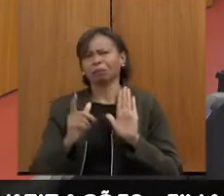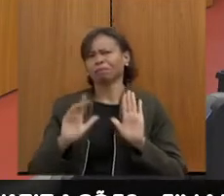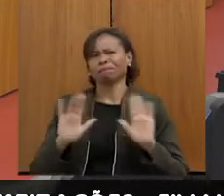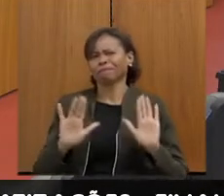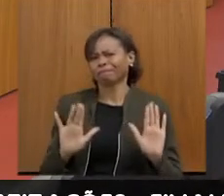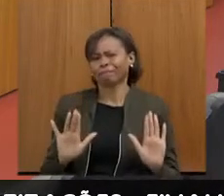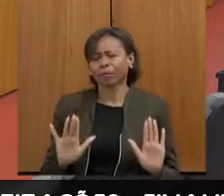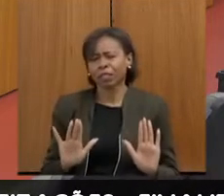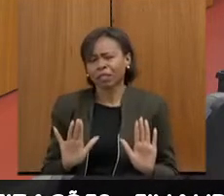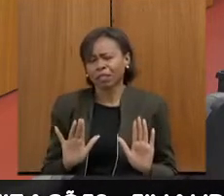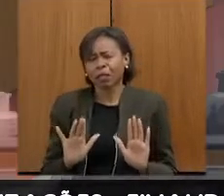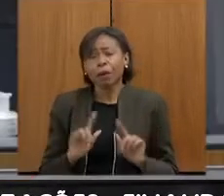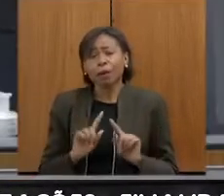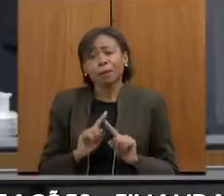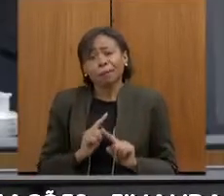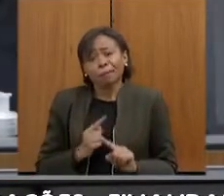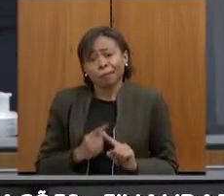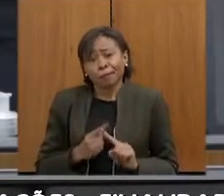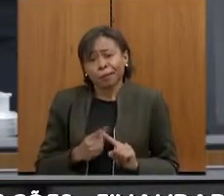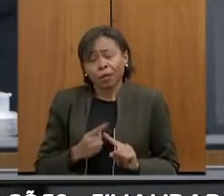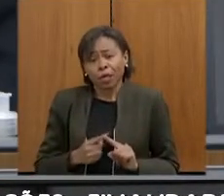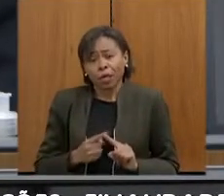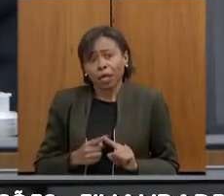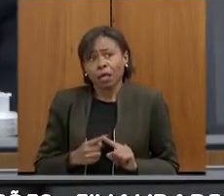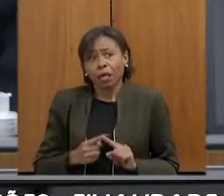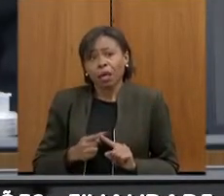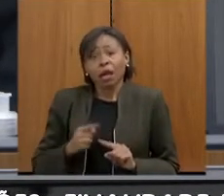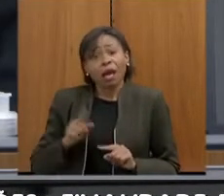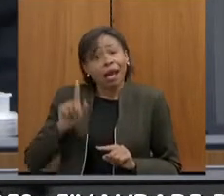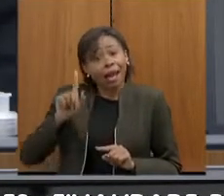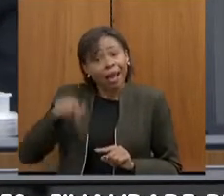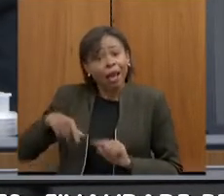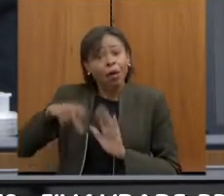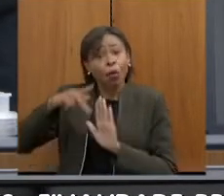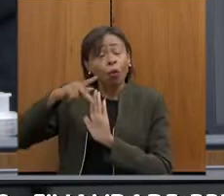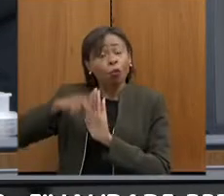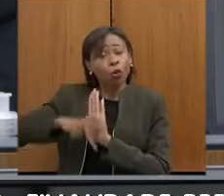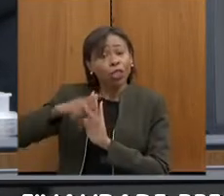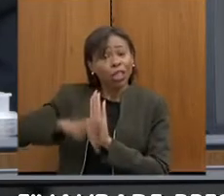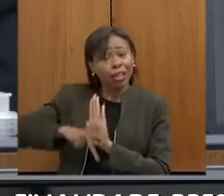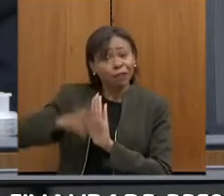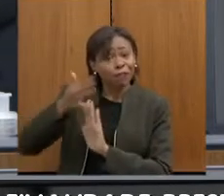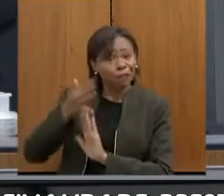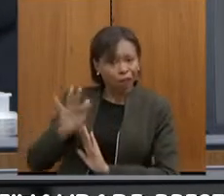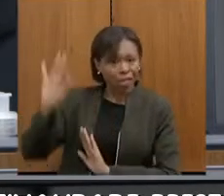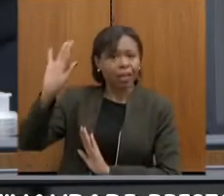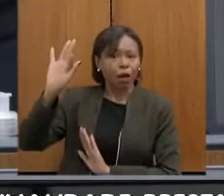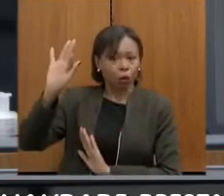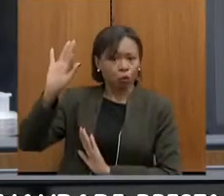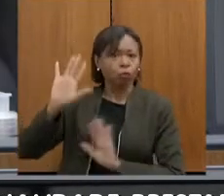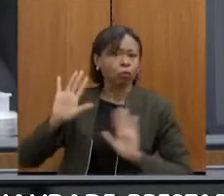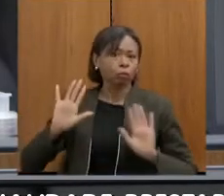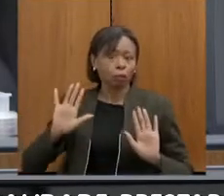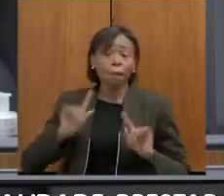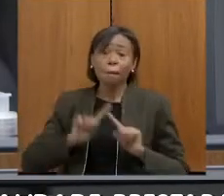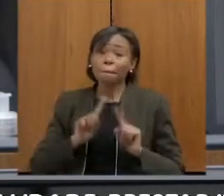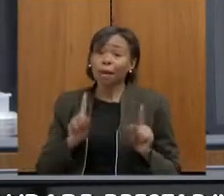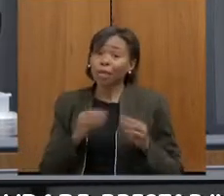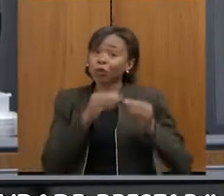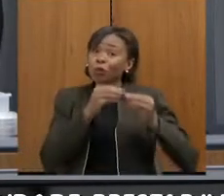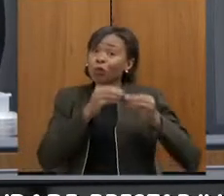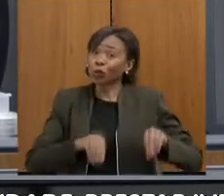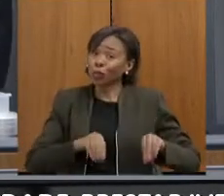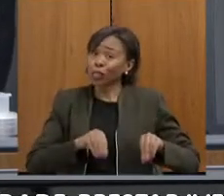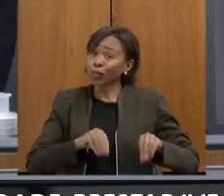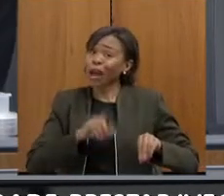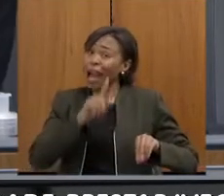até porque esse é um projeto que foi debatido no âmbito federal. Mas o impacto é para os Estados.